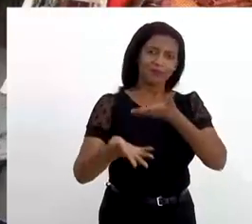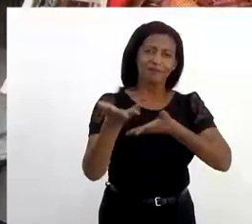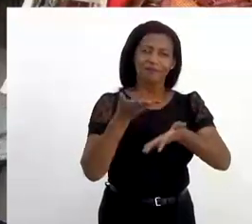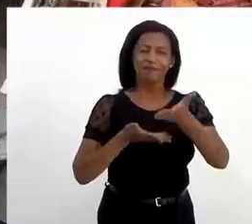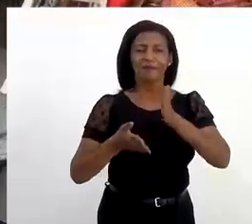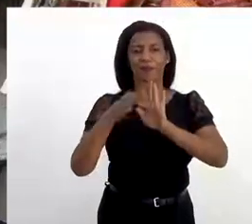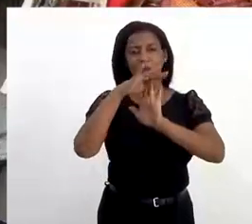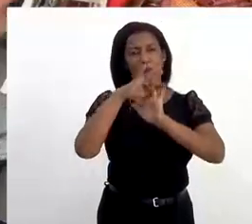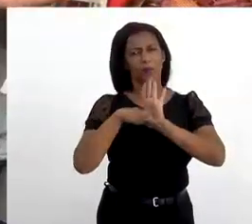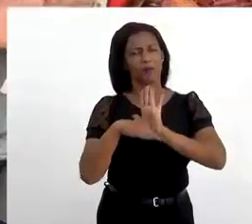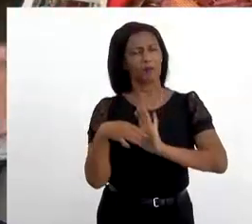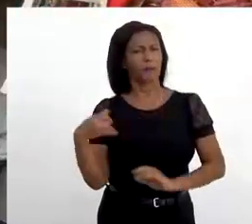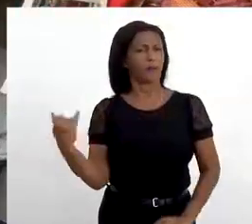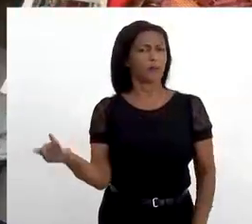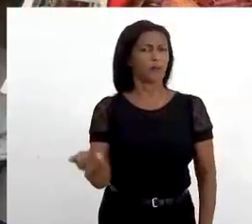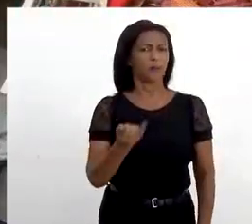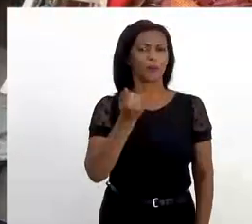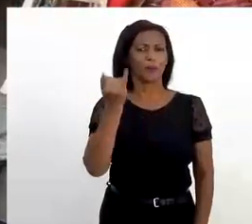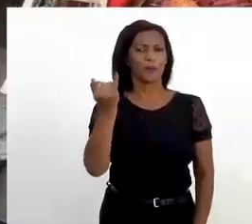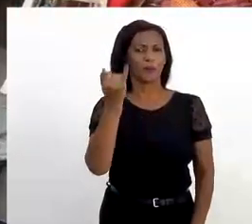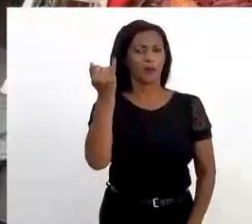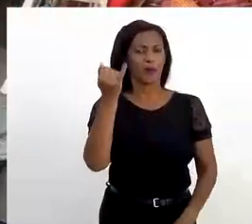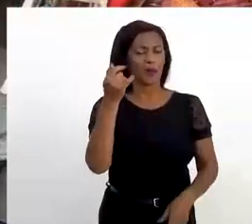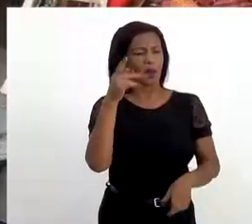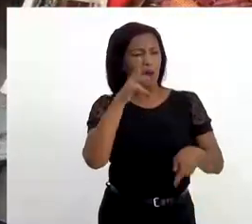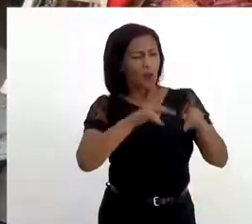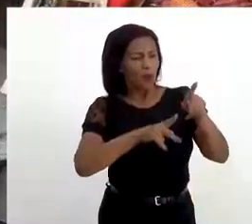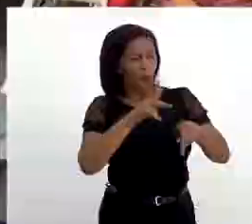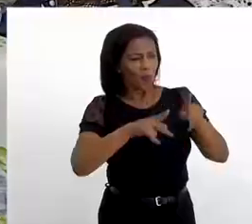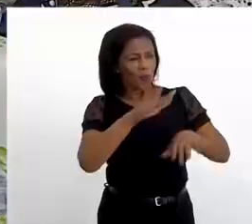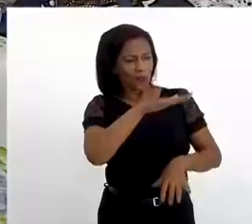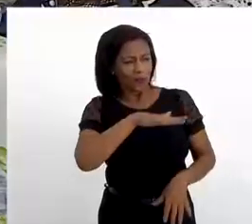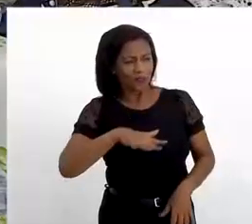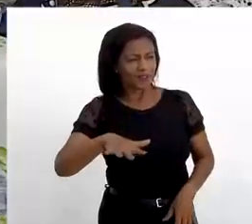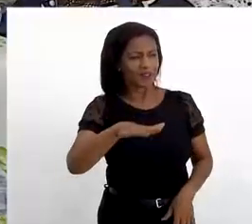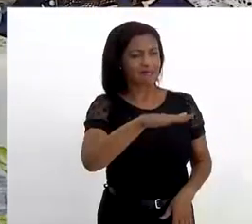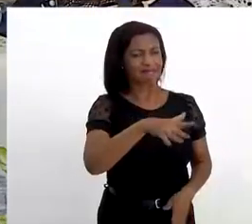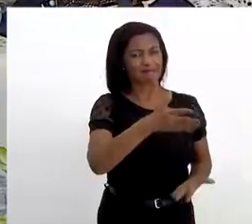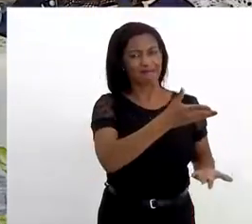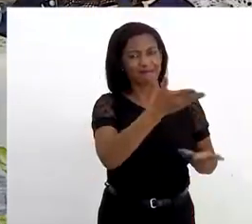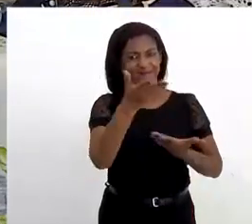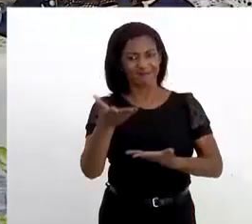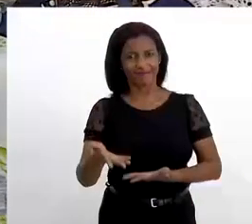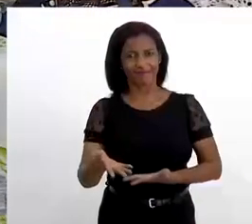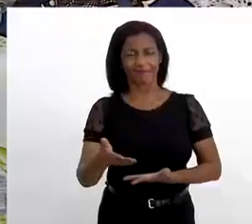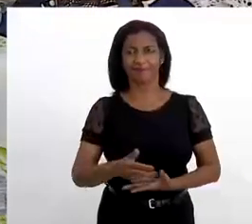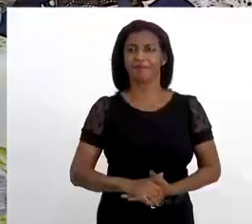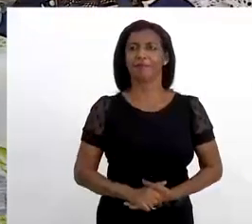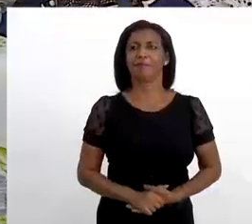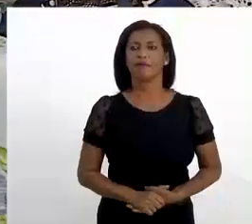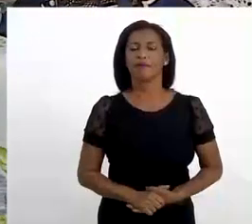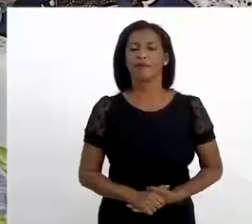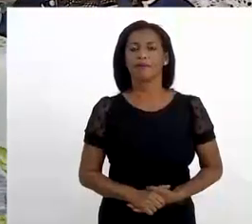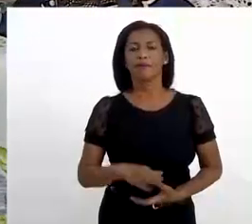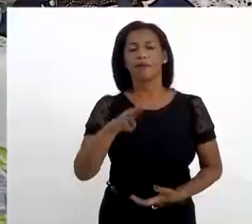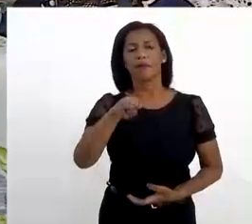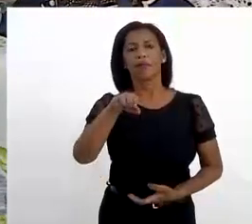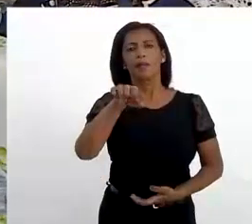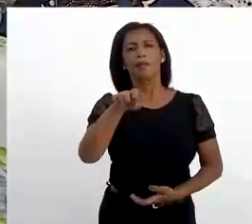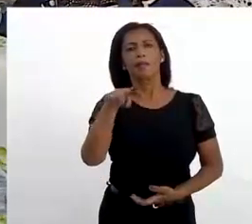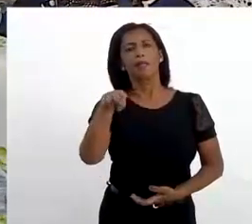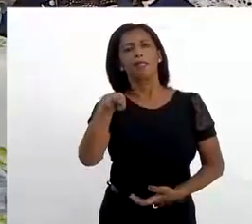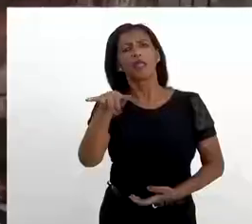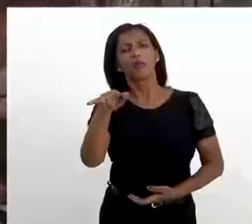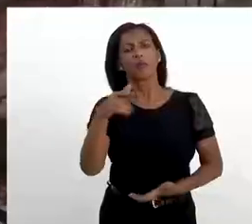O povo de terreiro está ocupando esse espaço. Muito obrigada. Mãe Nilce, vamos começar. É Mãe